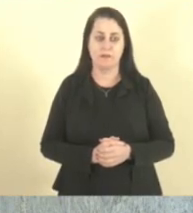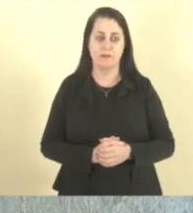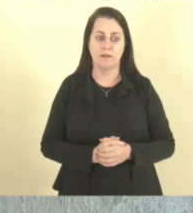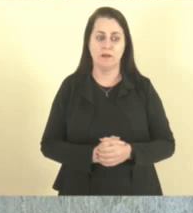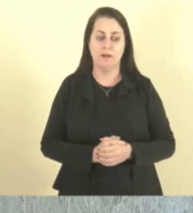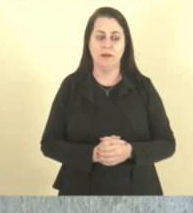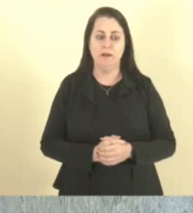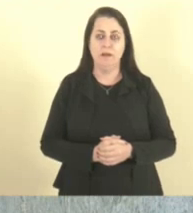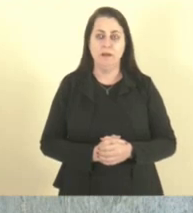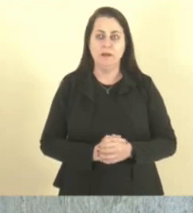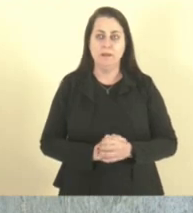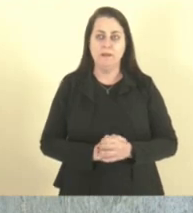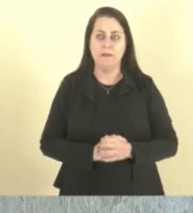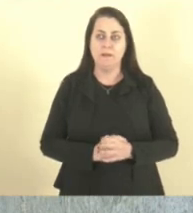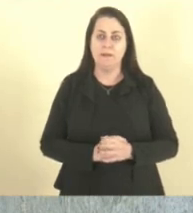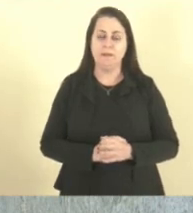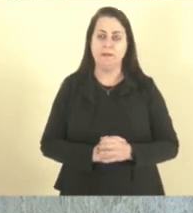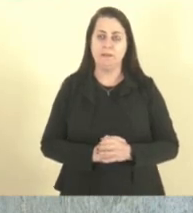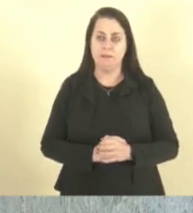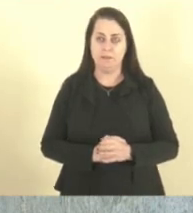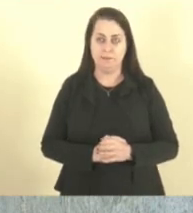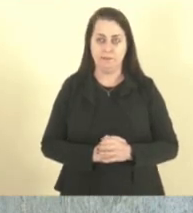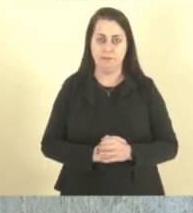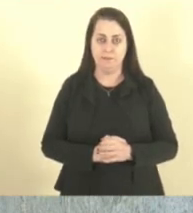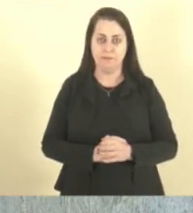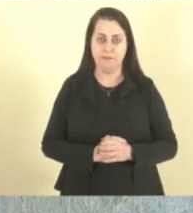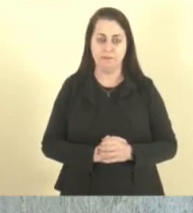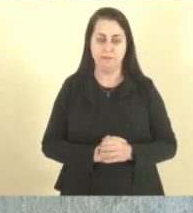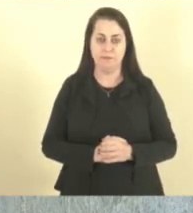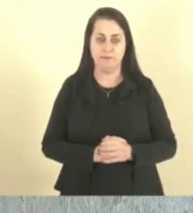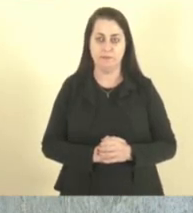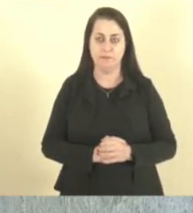Só passar as emendas aqui para a gente... Está bem no final. É.